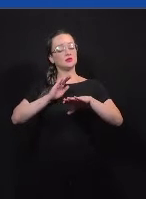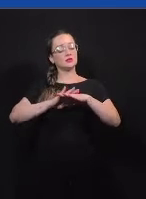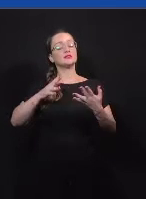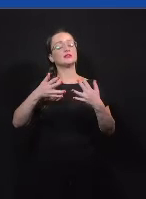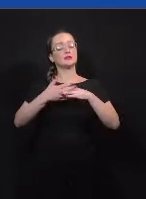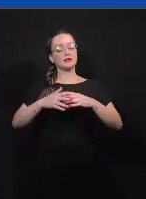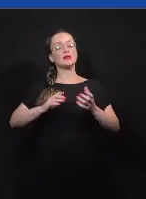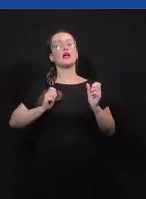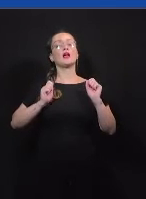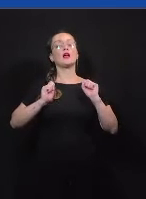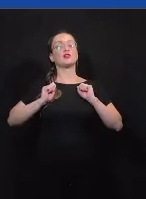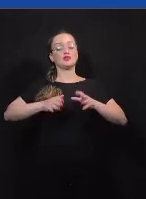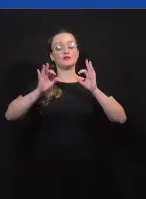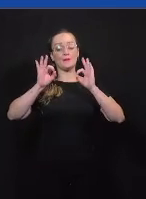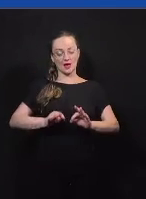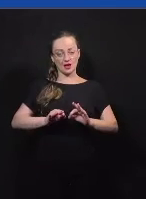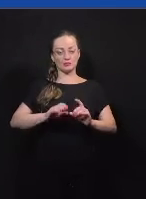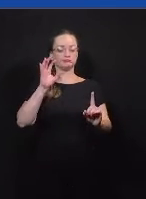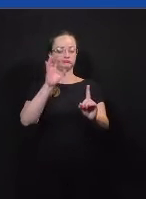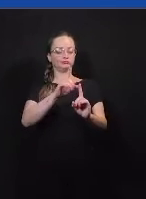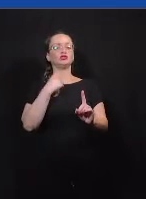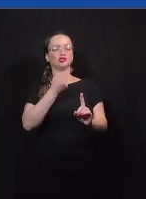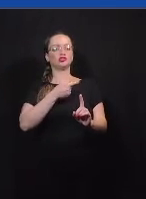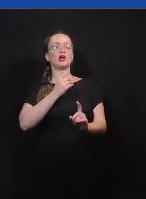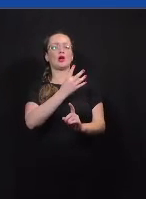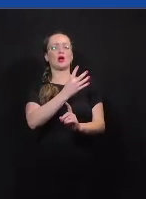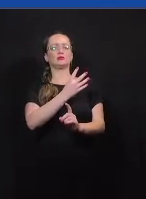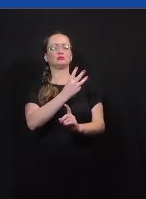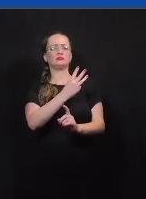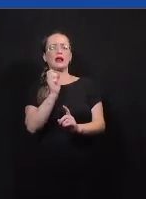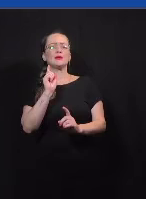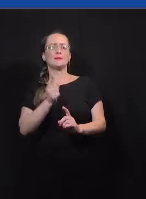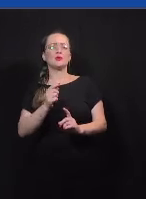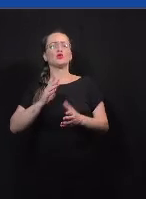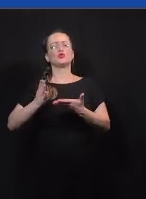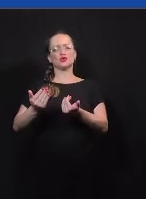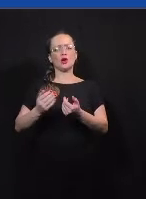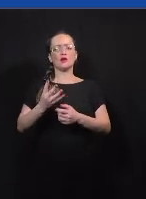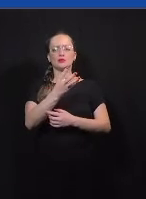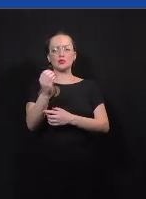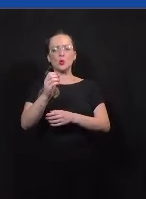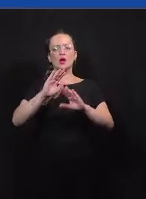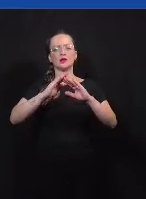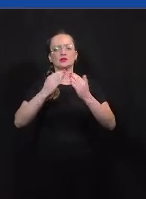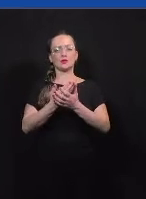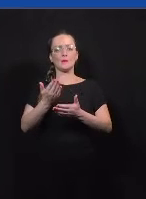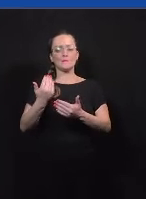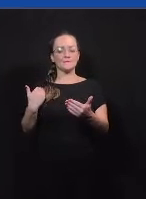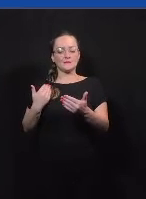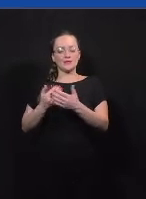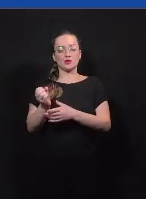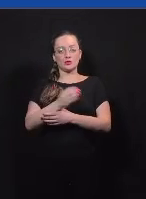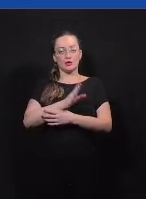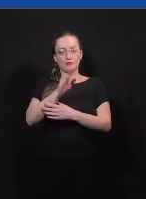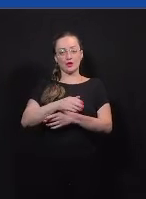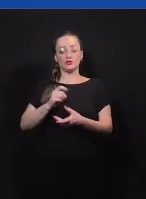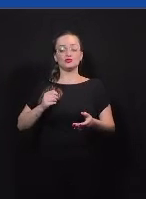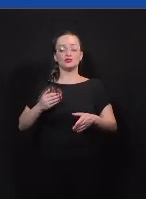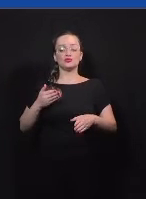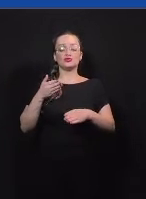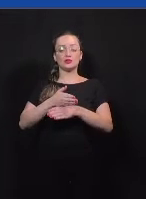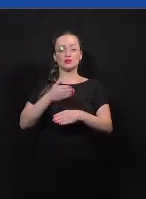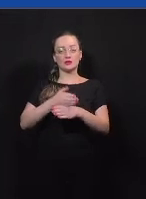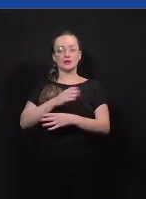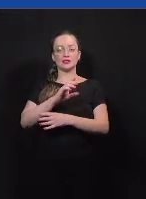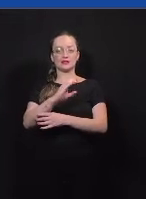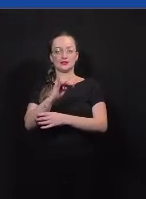impactou mais de 13 mil jovens e 40 escolas. E o nosso programa mais recente é o programa de engajamento cívico, que a gente implementou em Araripina,